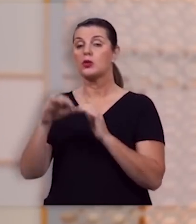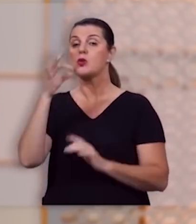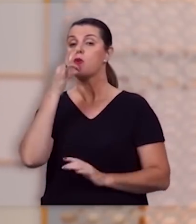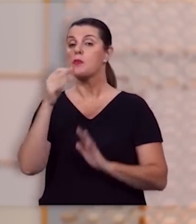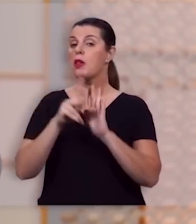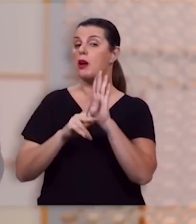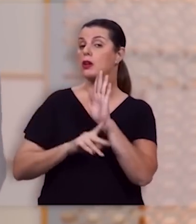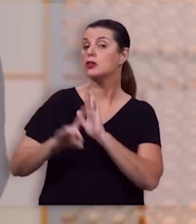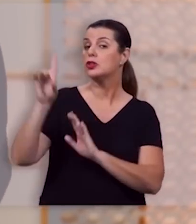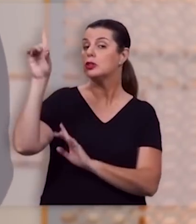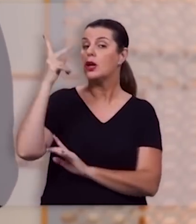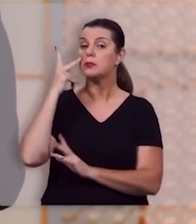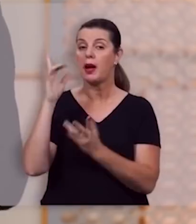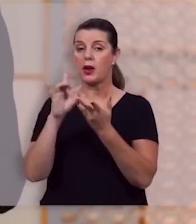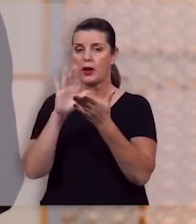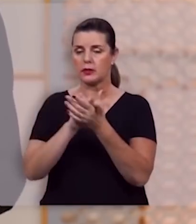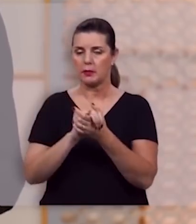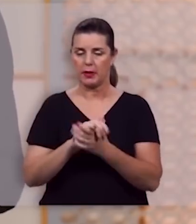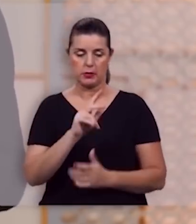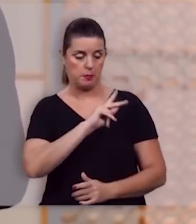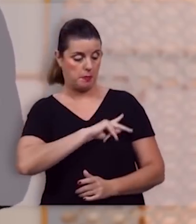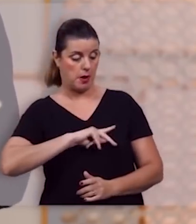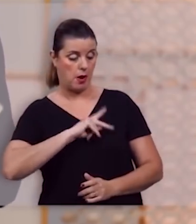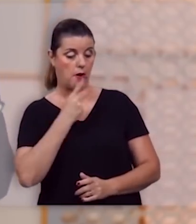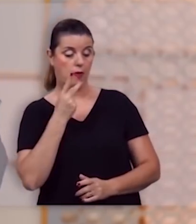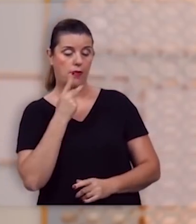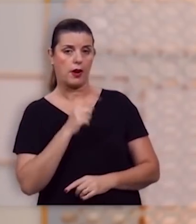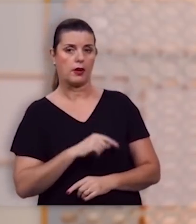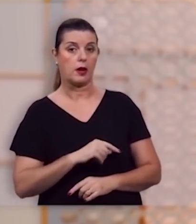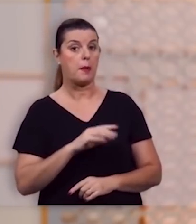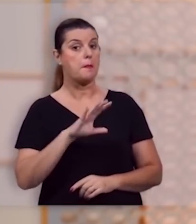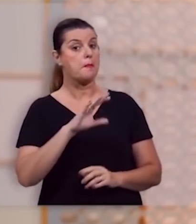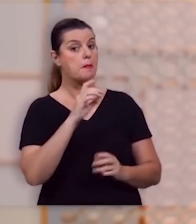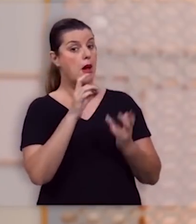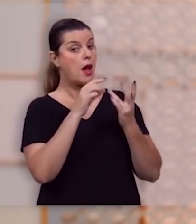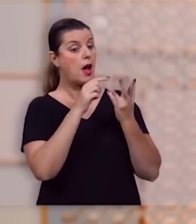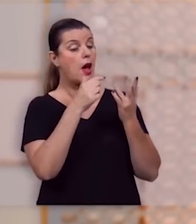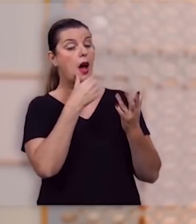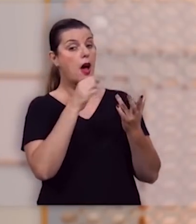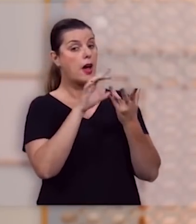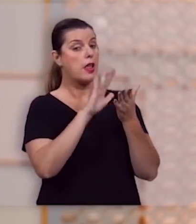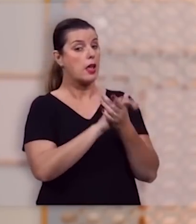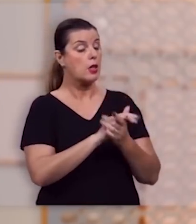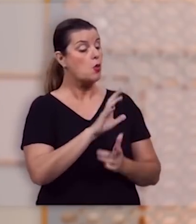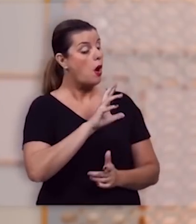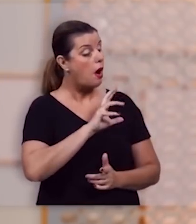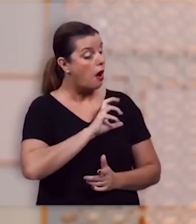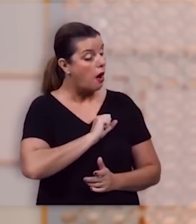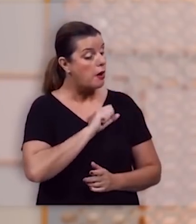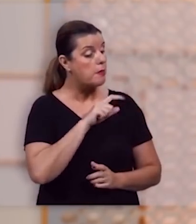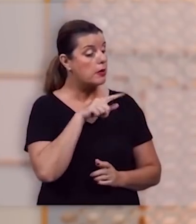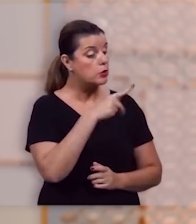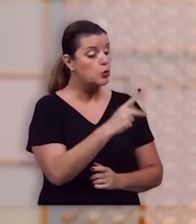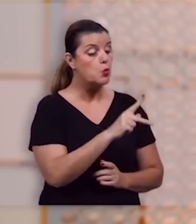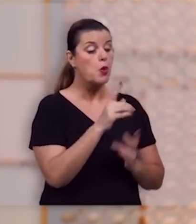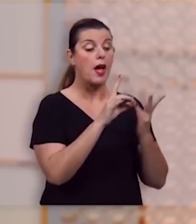e paulo diz assim maridos amai vossa mulher como também cristo amou a igreja